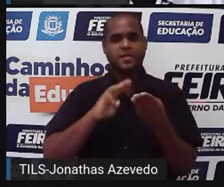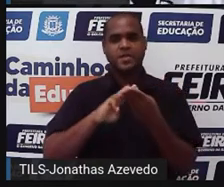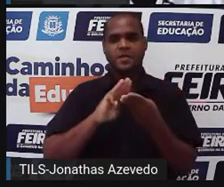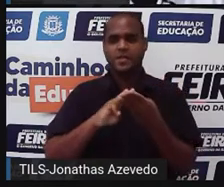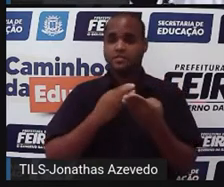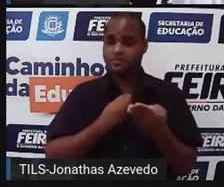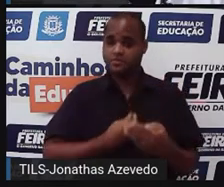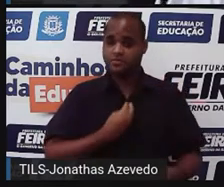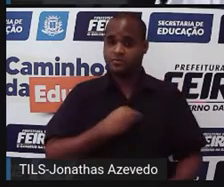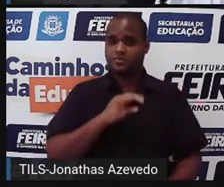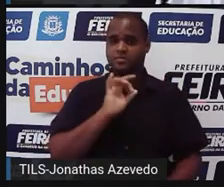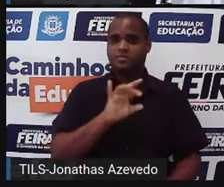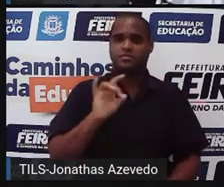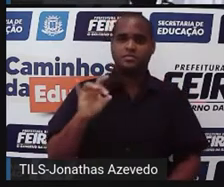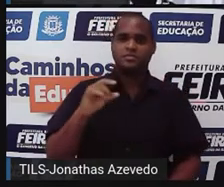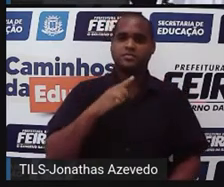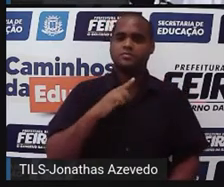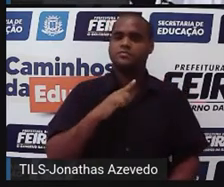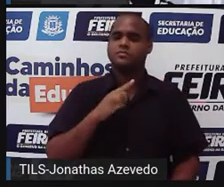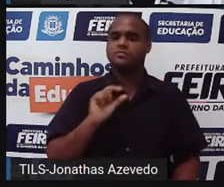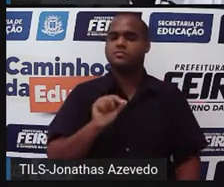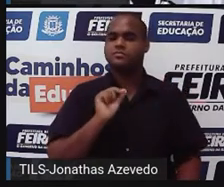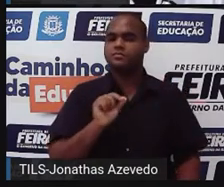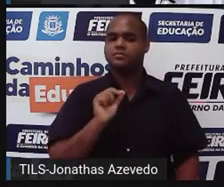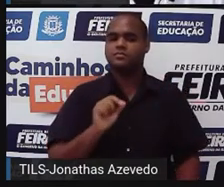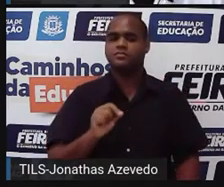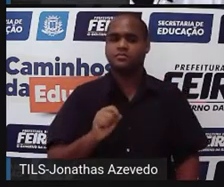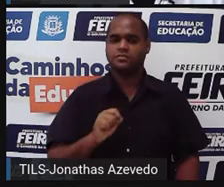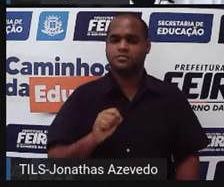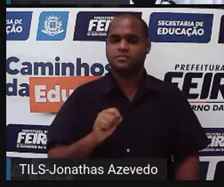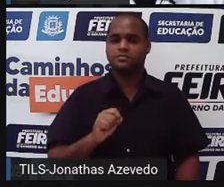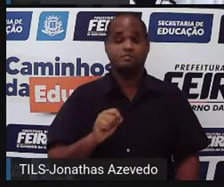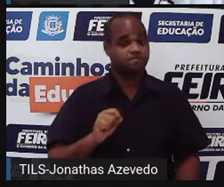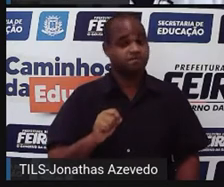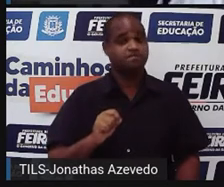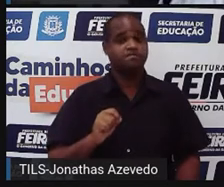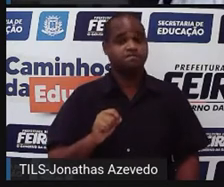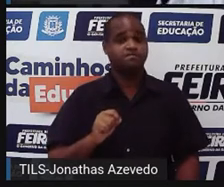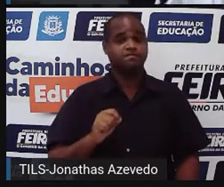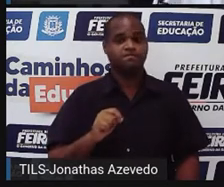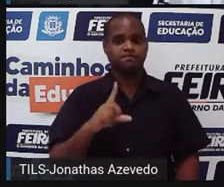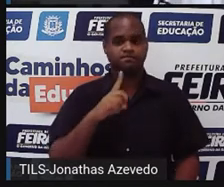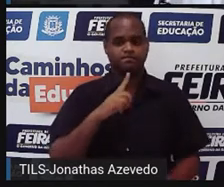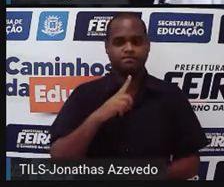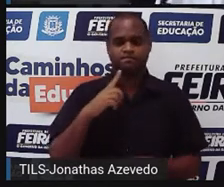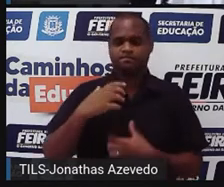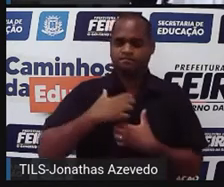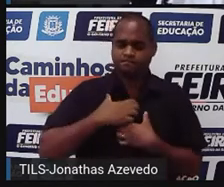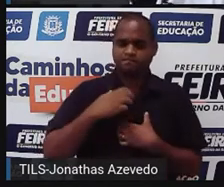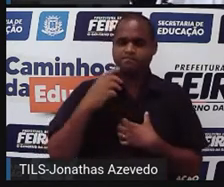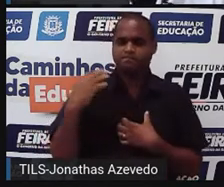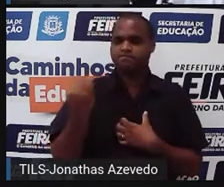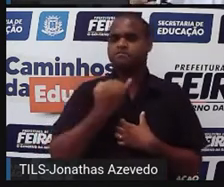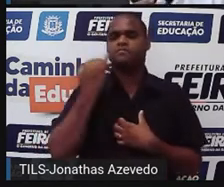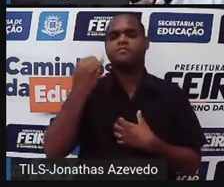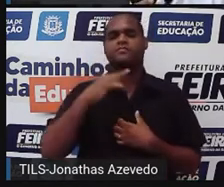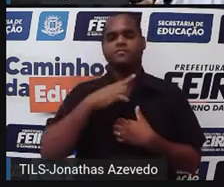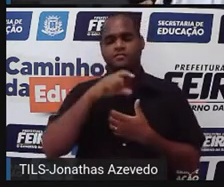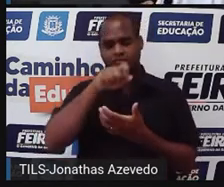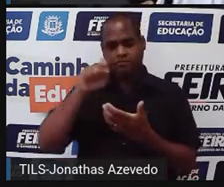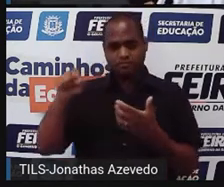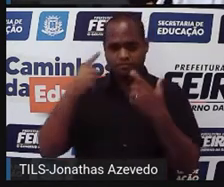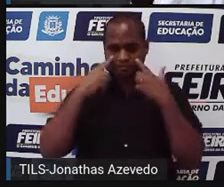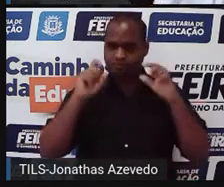nas nossas vidas, né? Isso? Bom, tem um sentido e tá escrito aqui na tela, é um